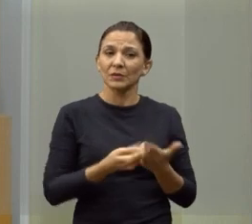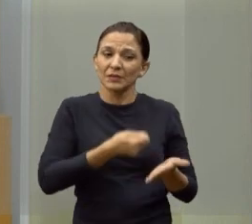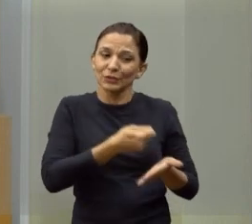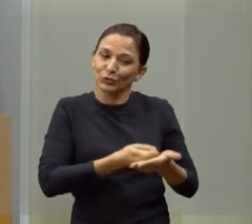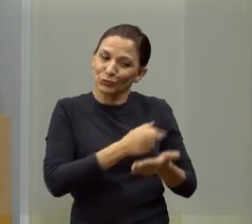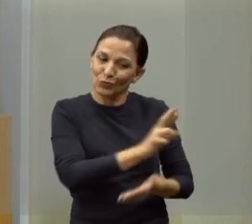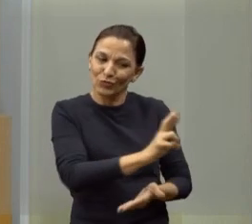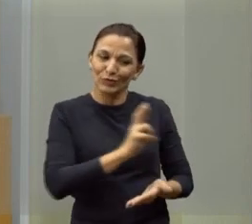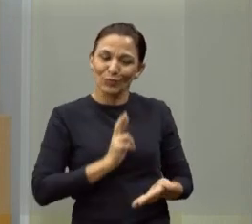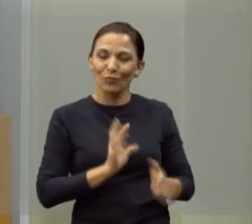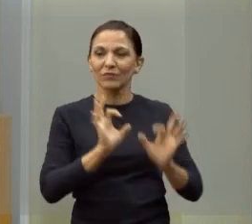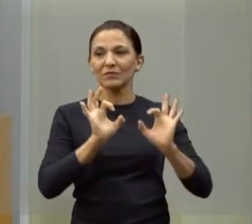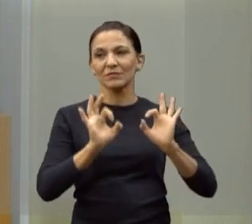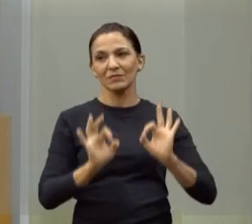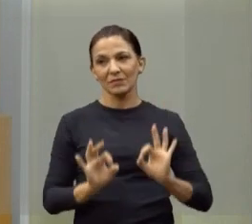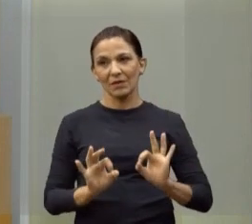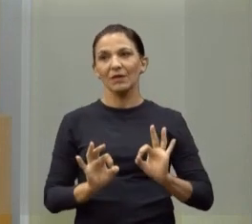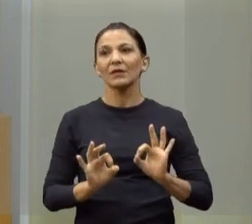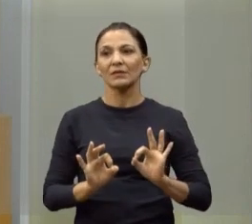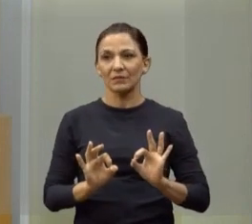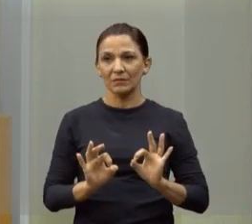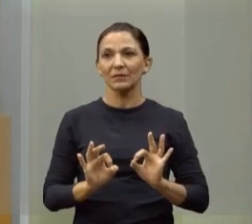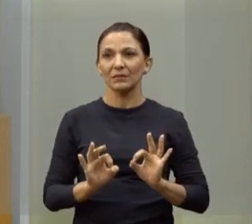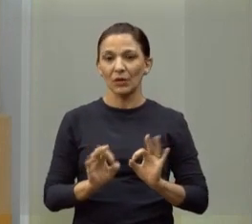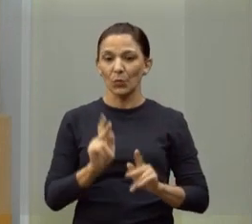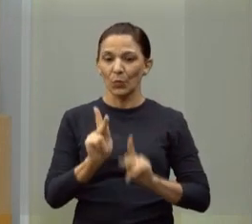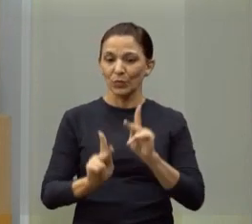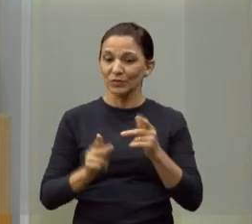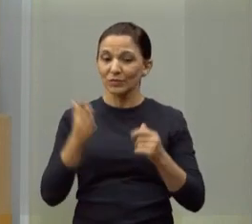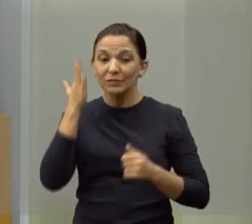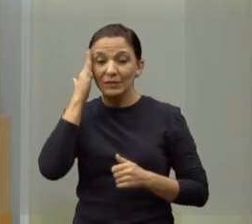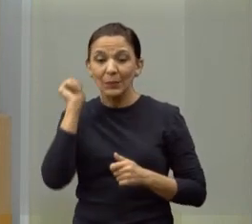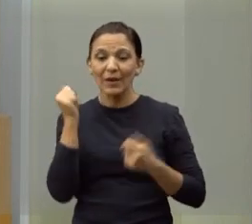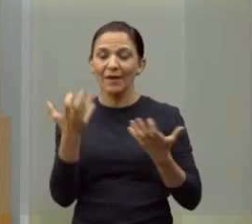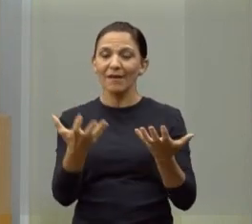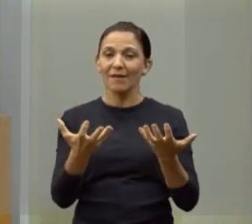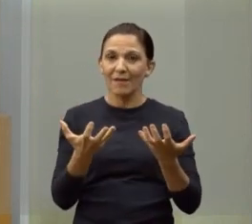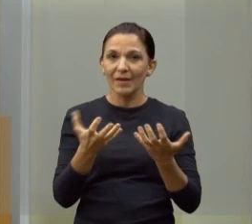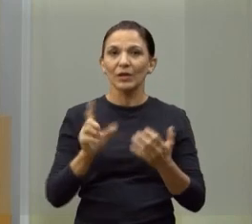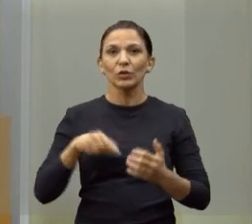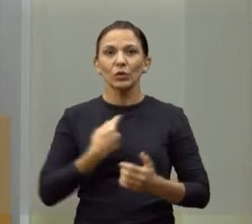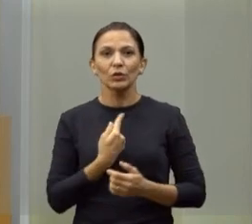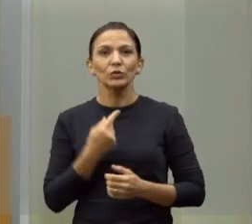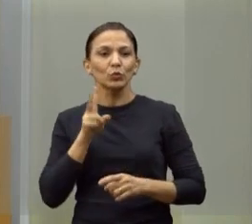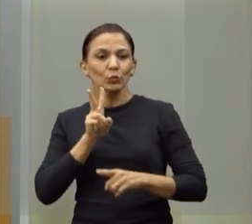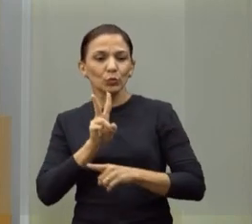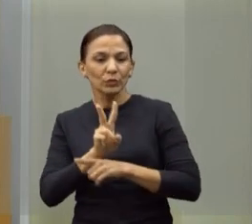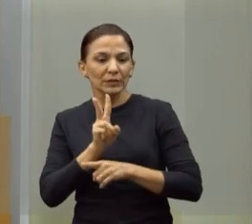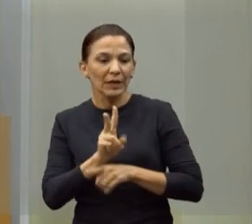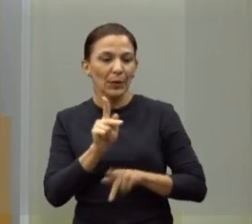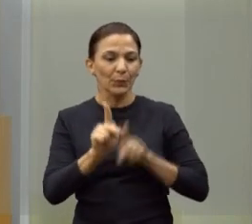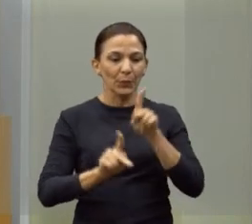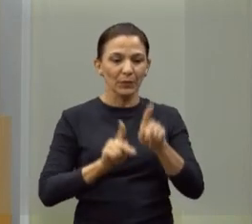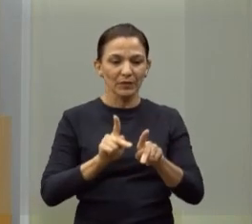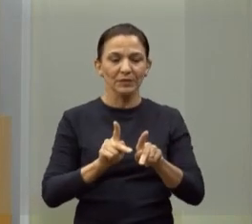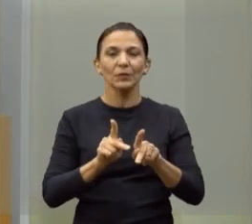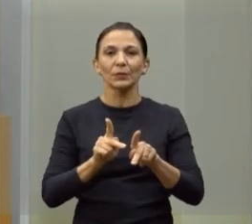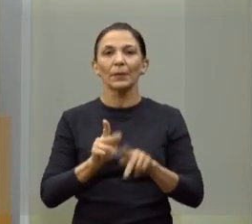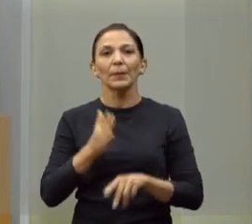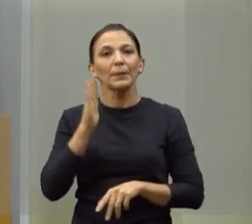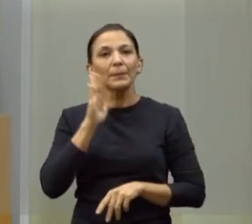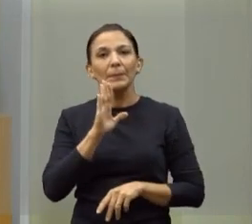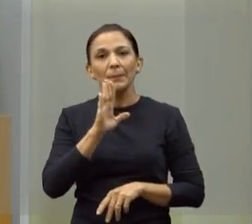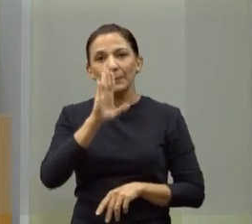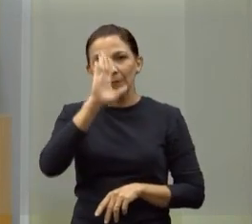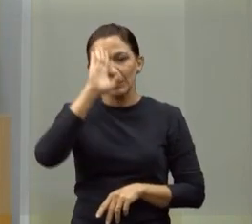que seja feita e dada uma resposta para essa população. Nós precisamos cuidar daquela população, e principalmente dos